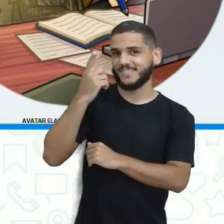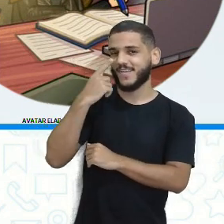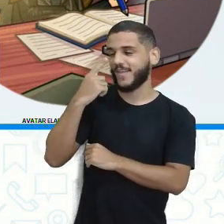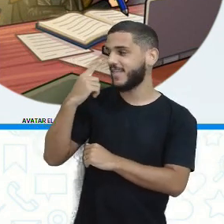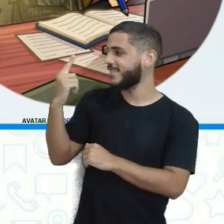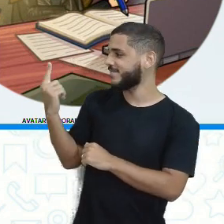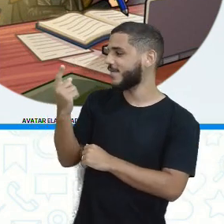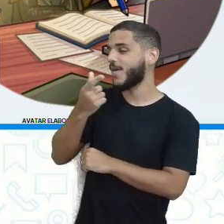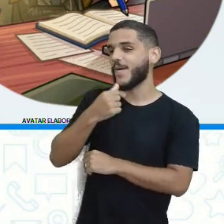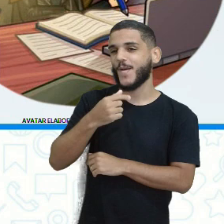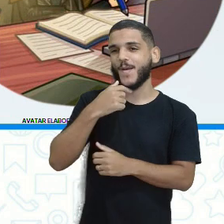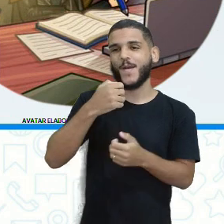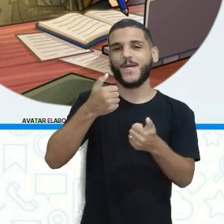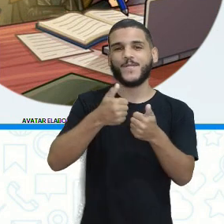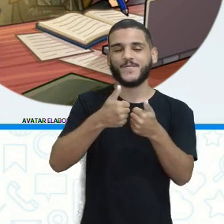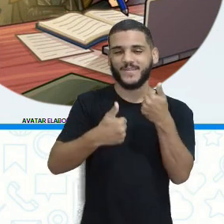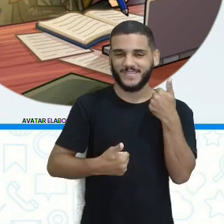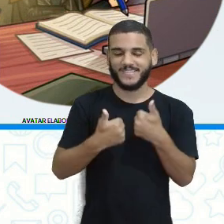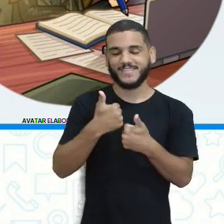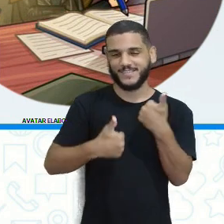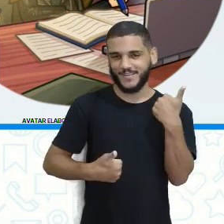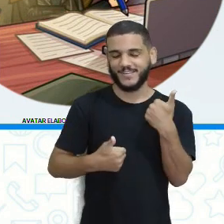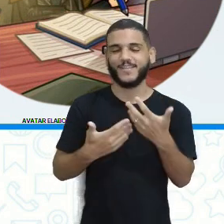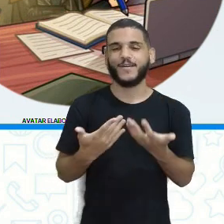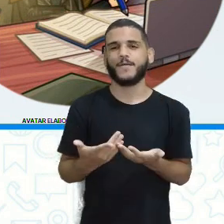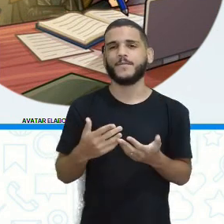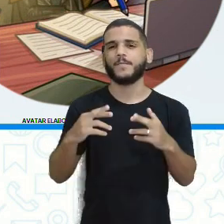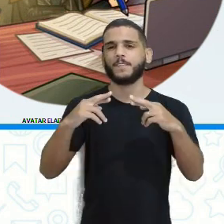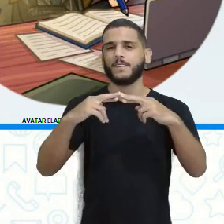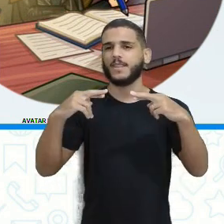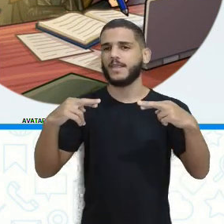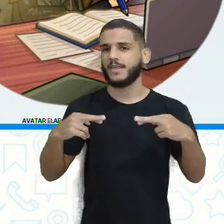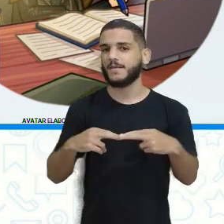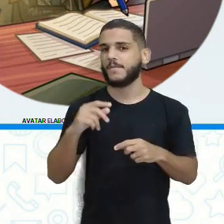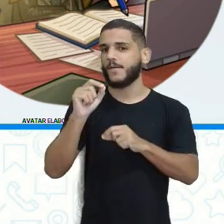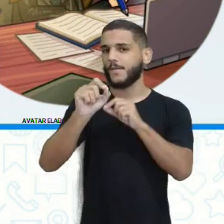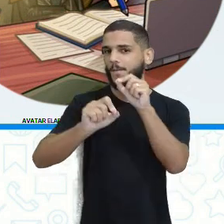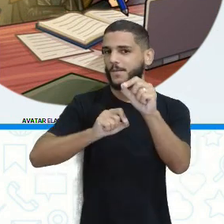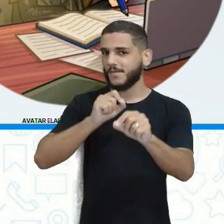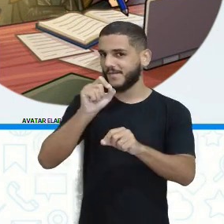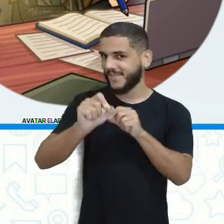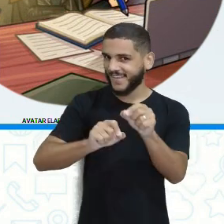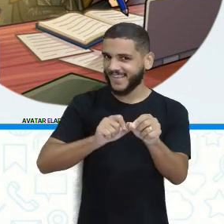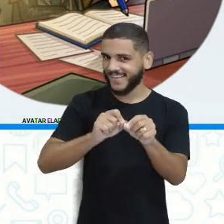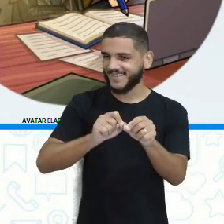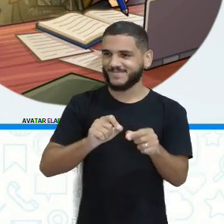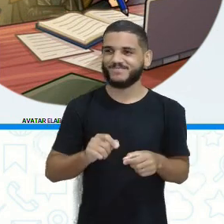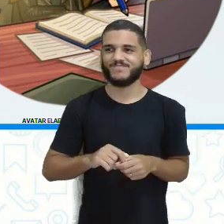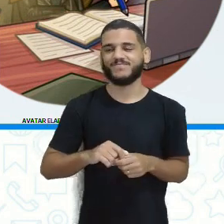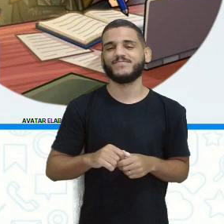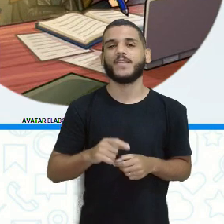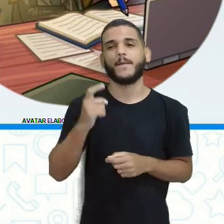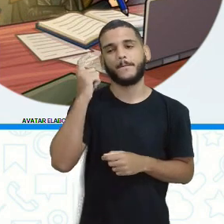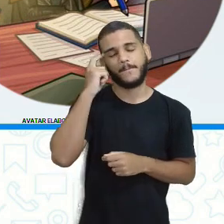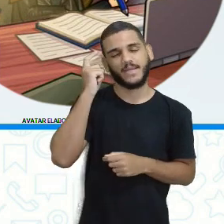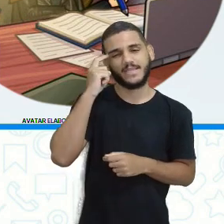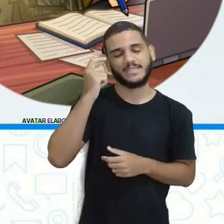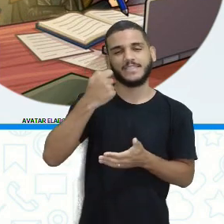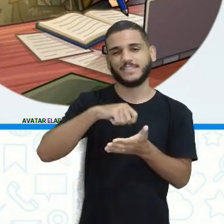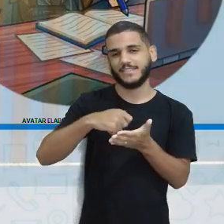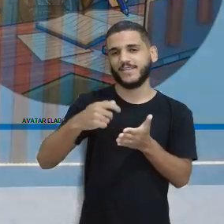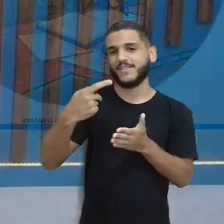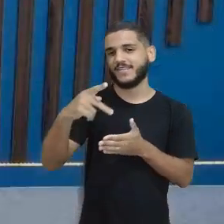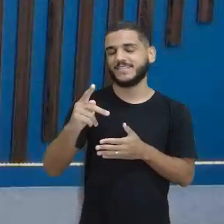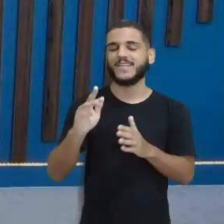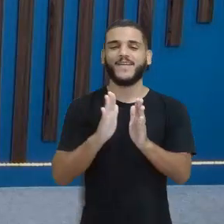jogador E aí? Jogador rima com Hum Pensa aí E escreve